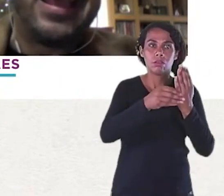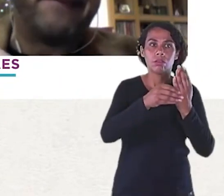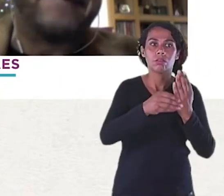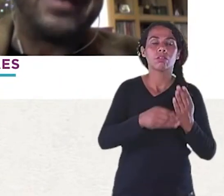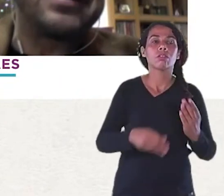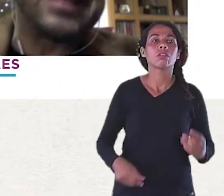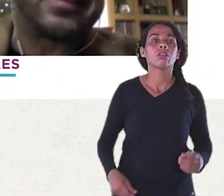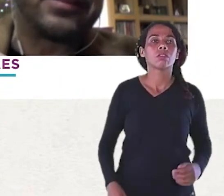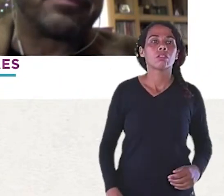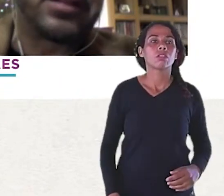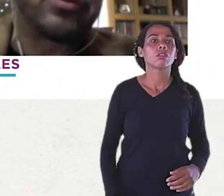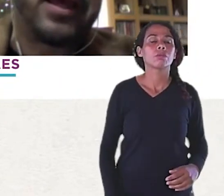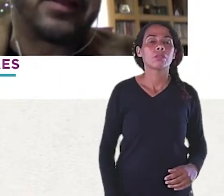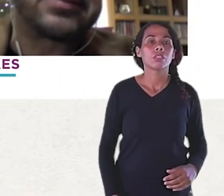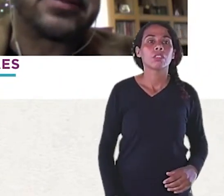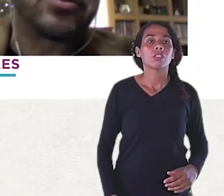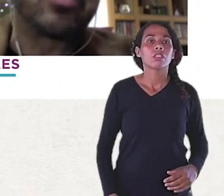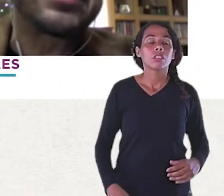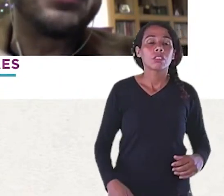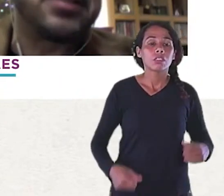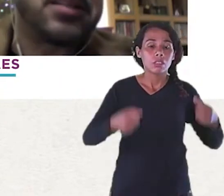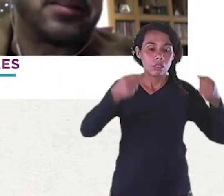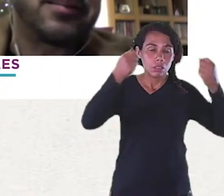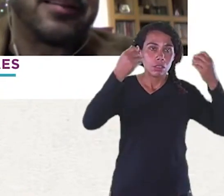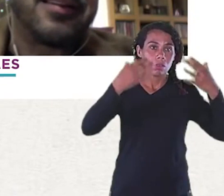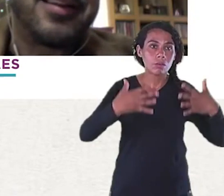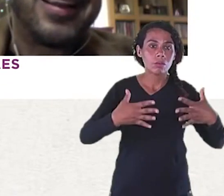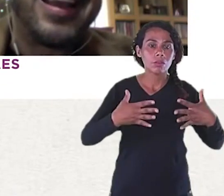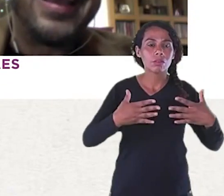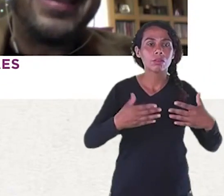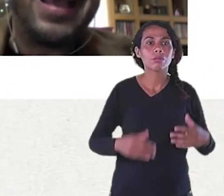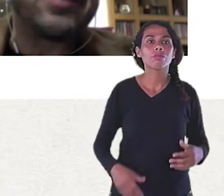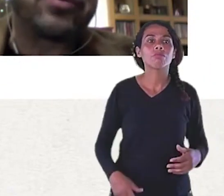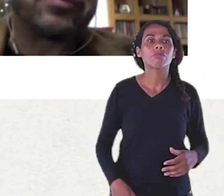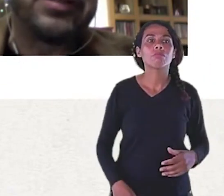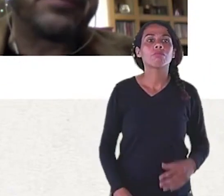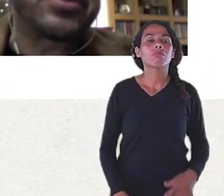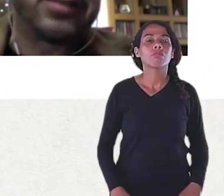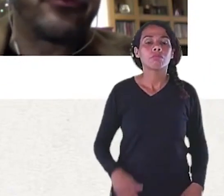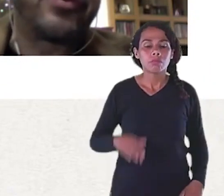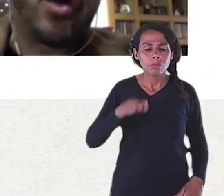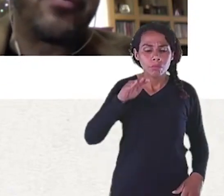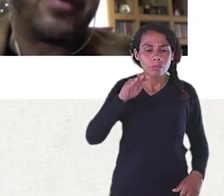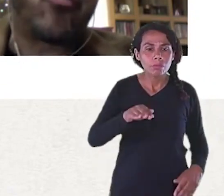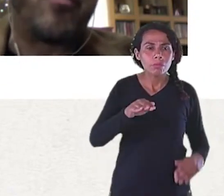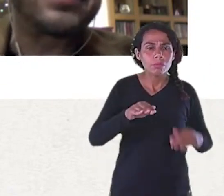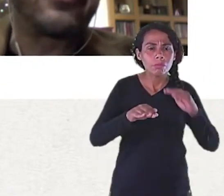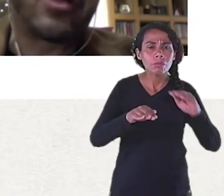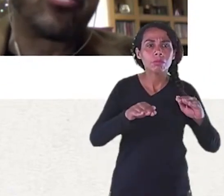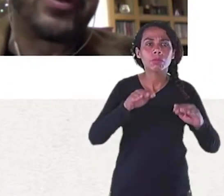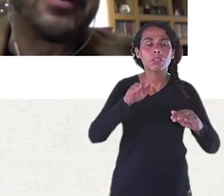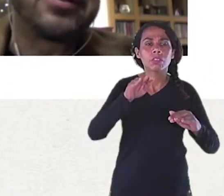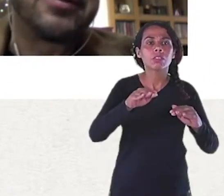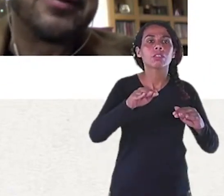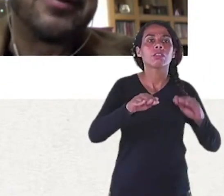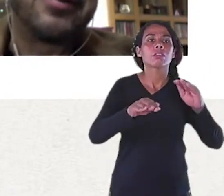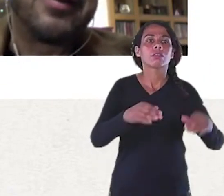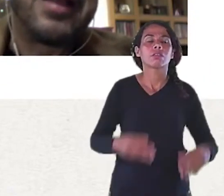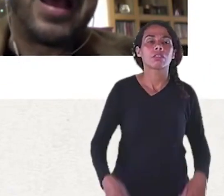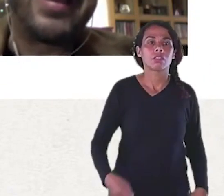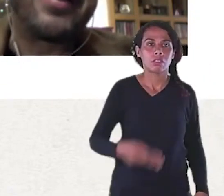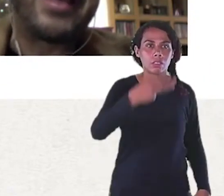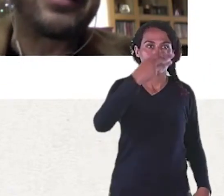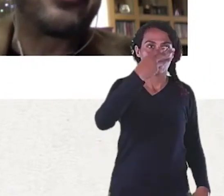Que mais de 70% Delas São cinzas E a 30% Final Começa a ficar Coloridas